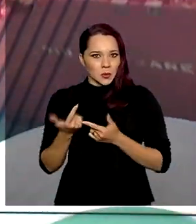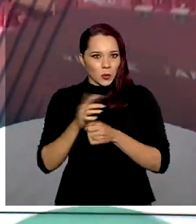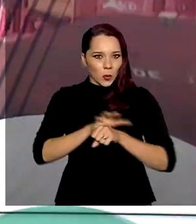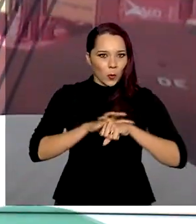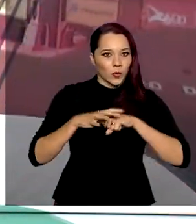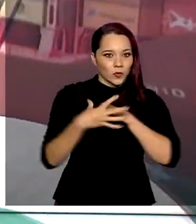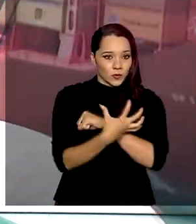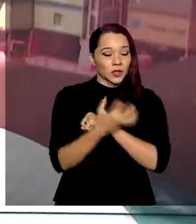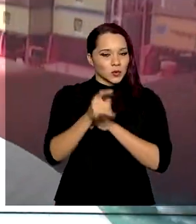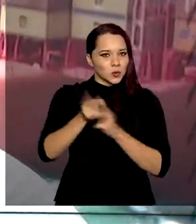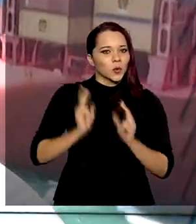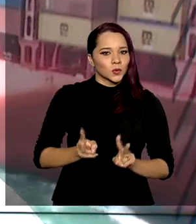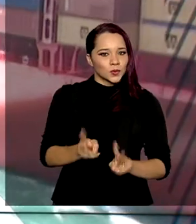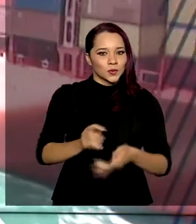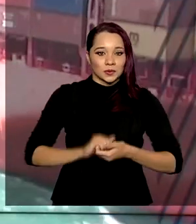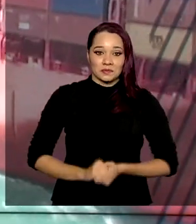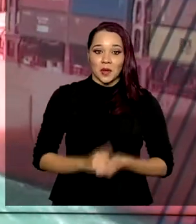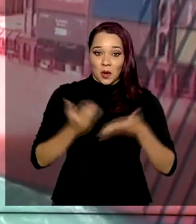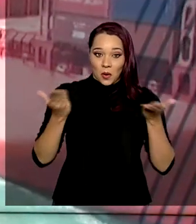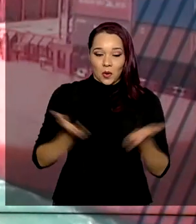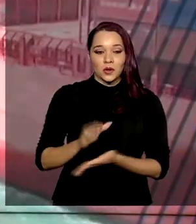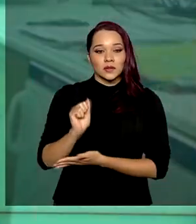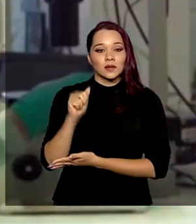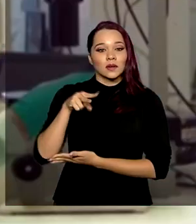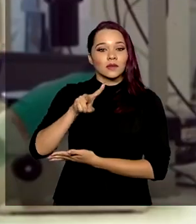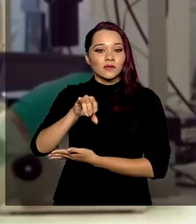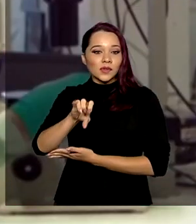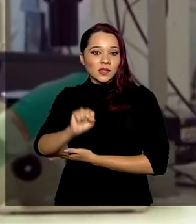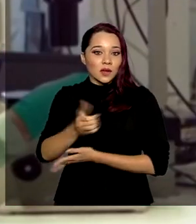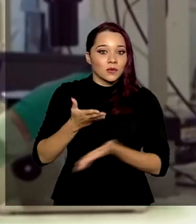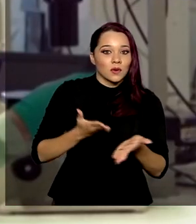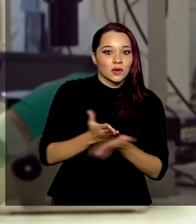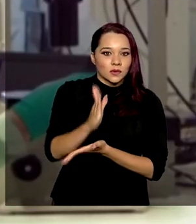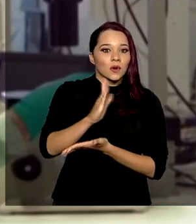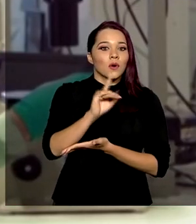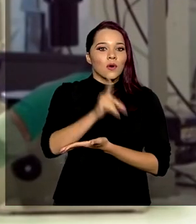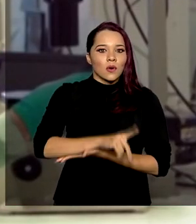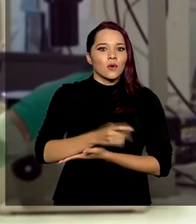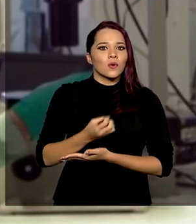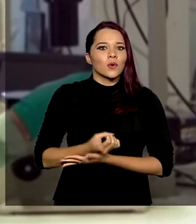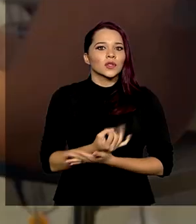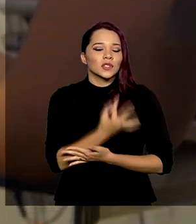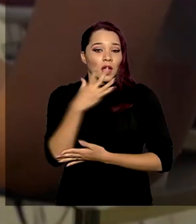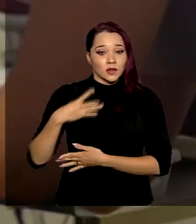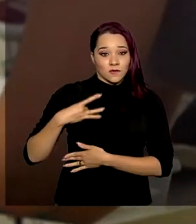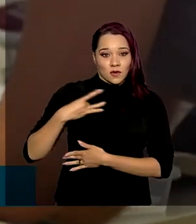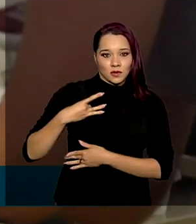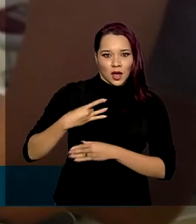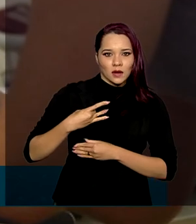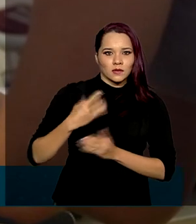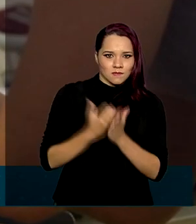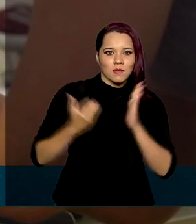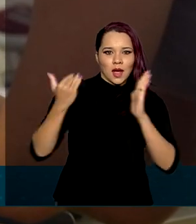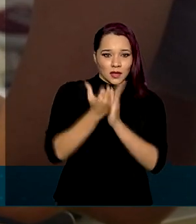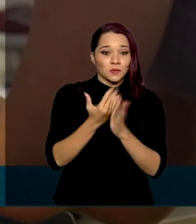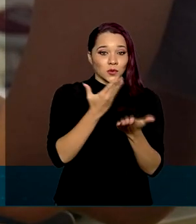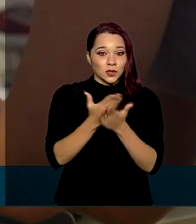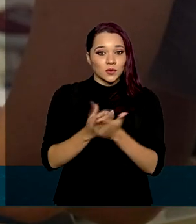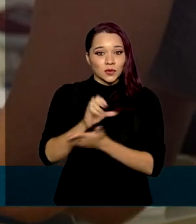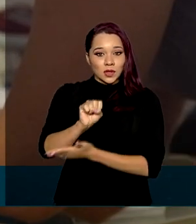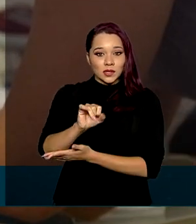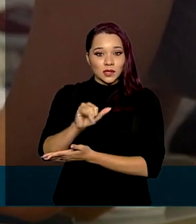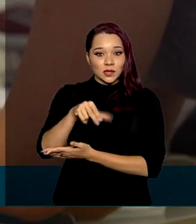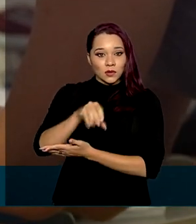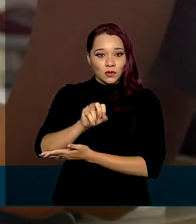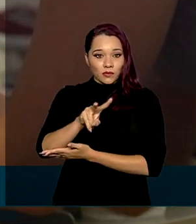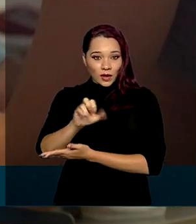coronavírus continuam. Hoje, a Anvisa autorizou o aumento do número de voluntários nos estudos da Sinovac, que é a